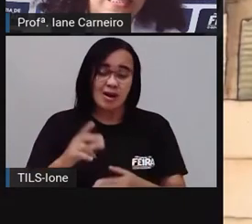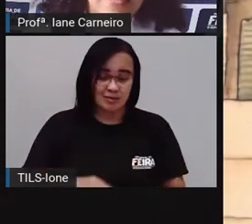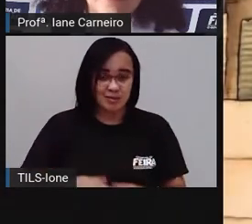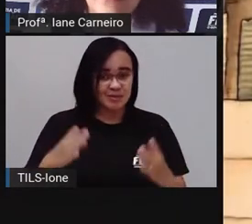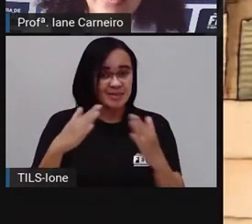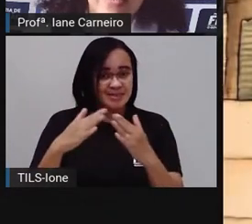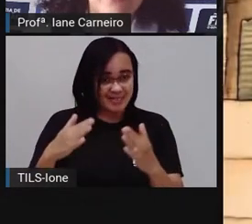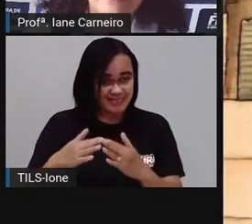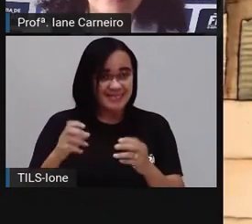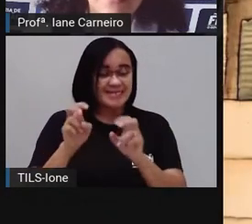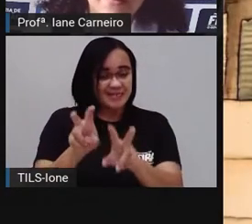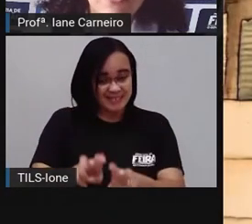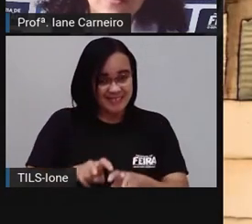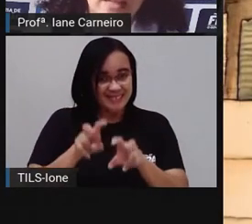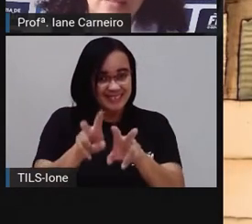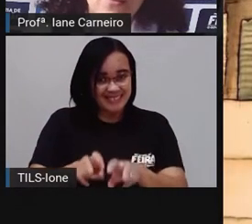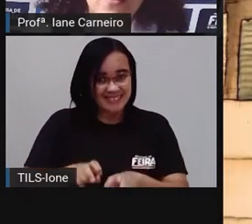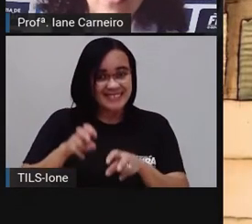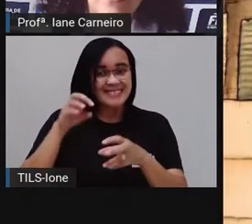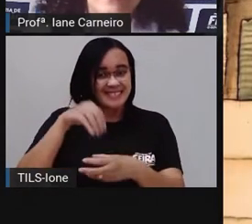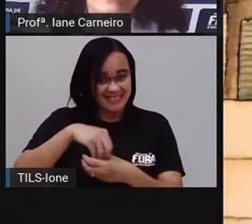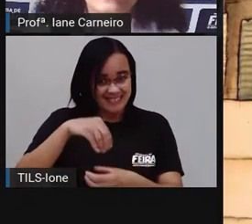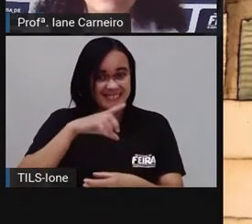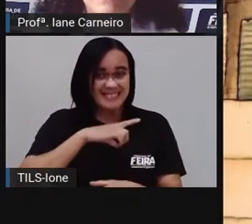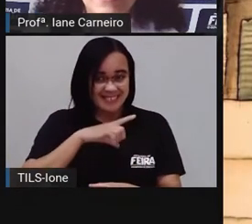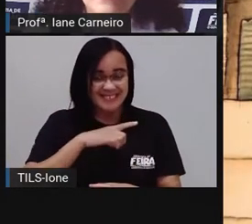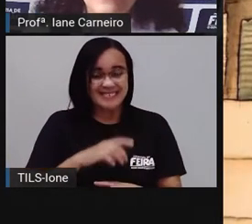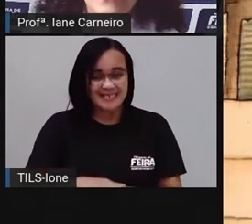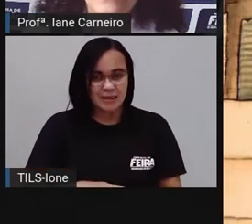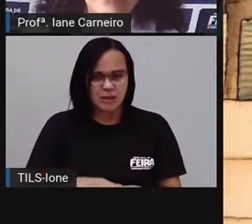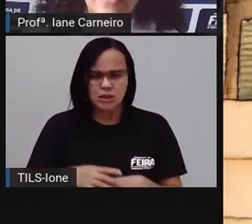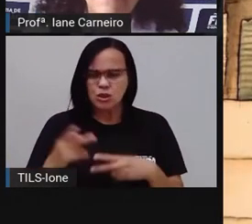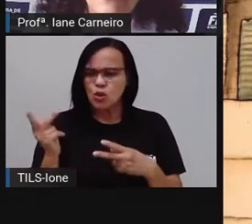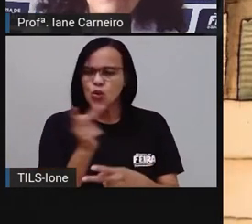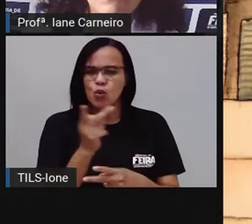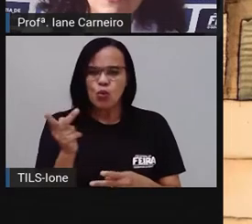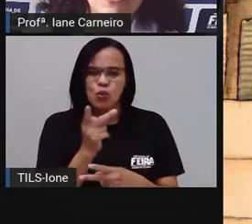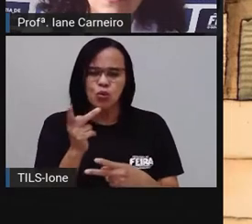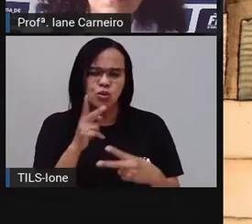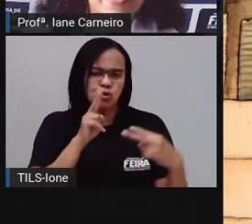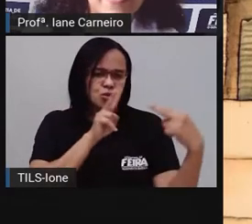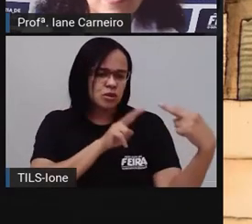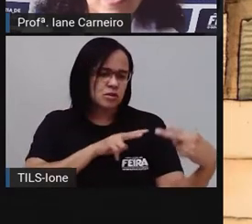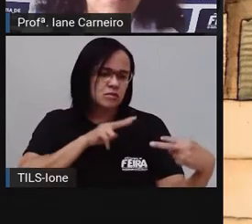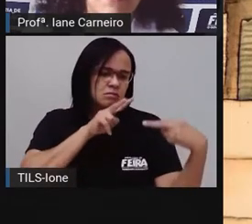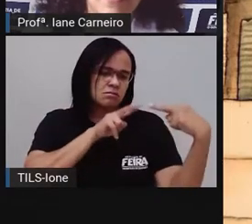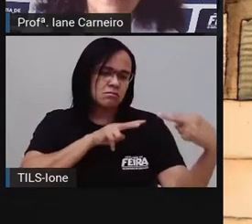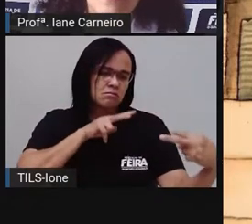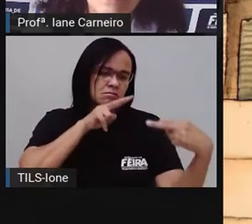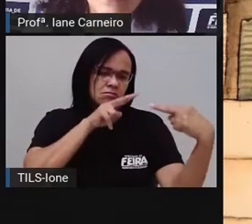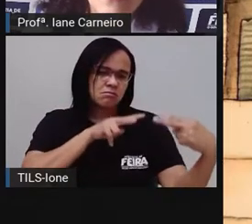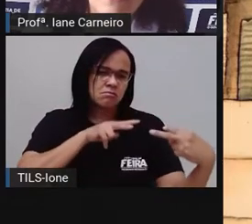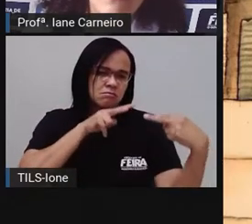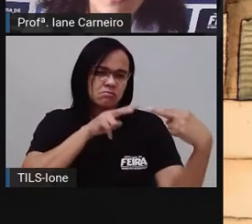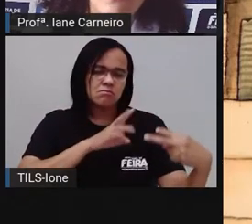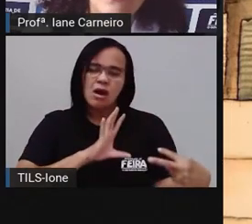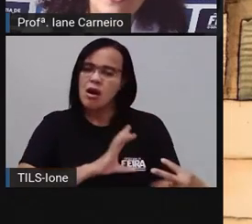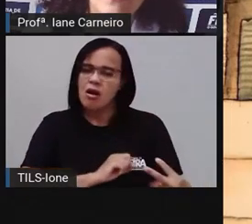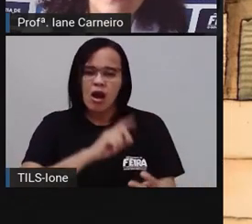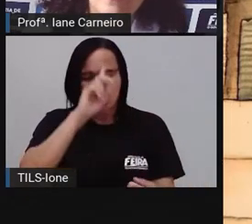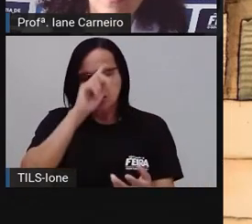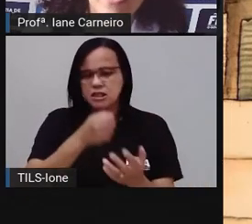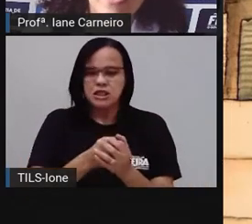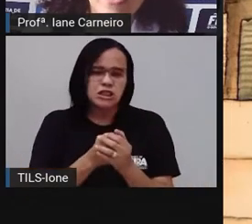Eles ficaram tão apaixonados, que também resolveram ficar bem juntinhos para sempre. Pois o avô